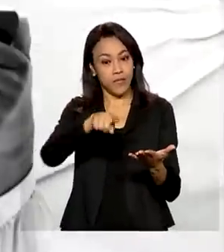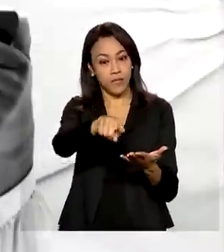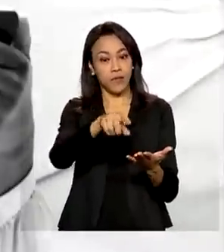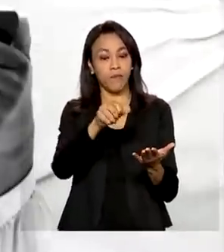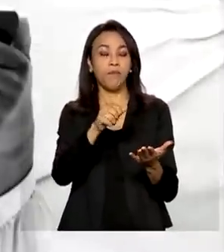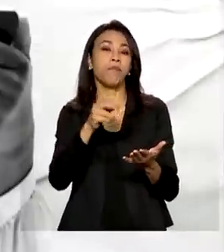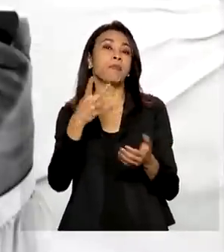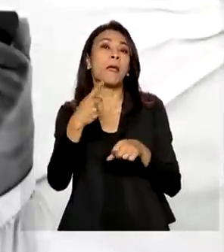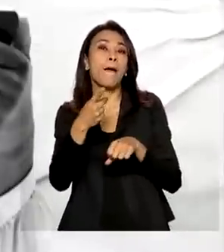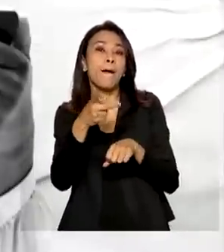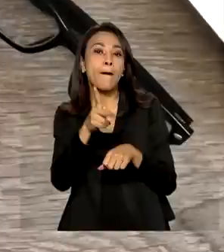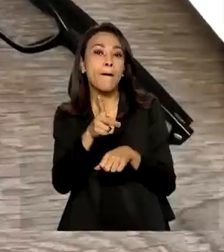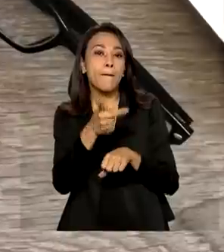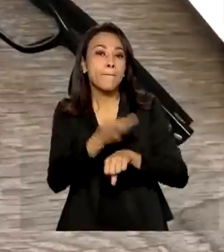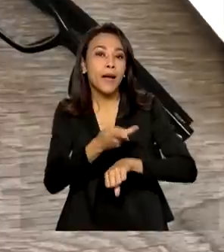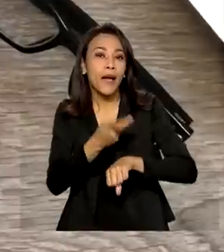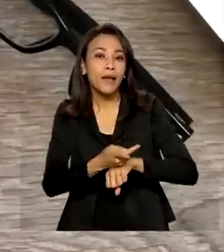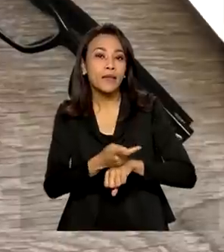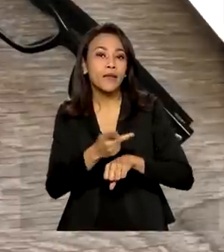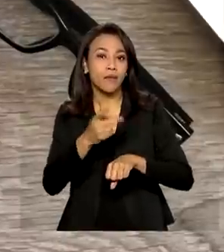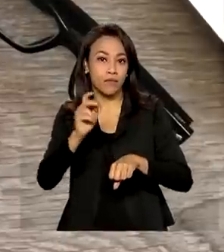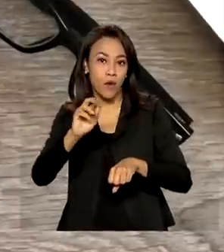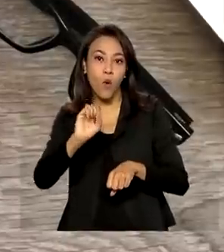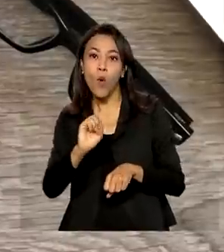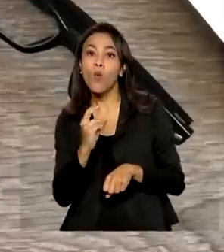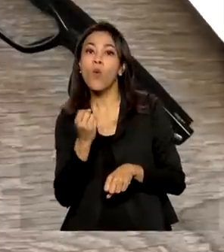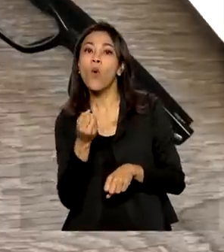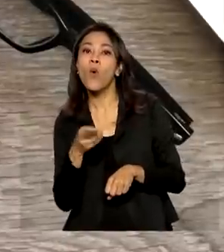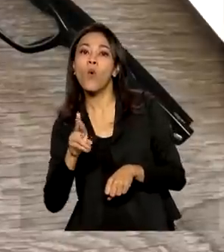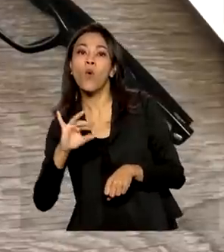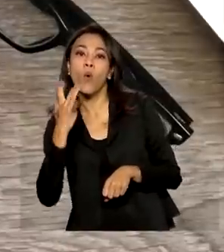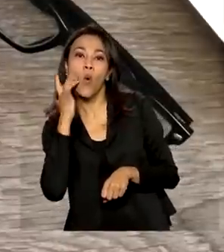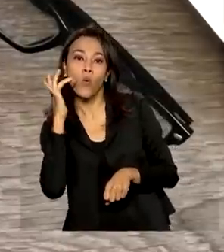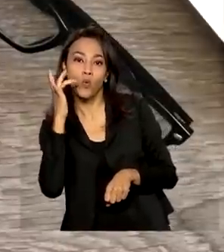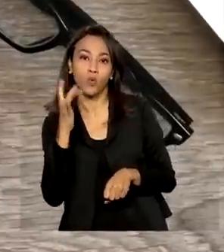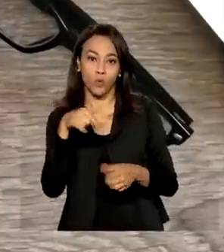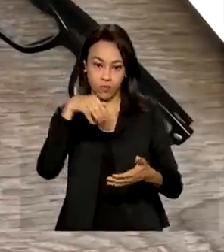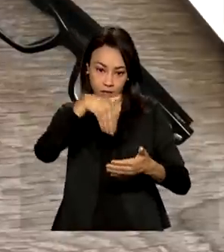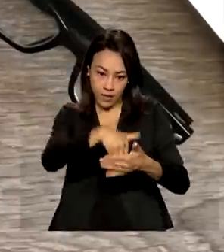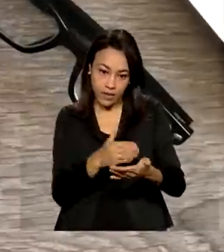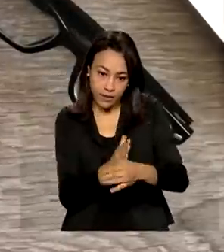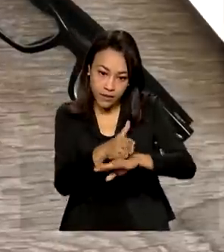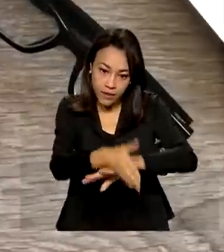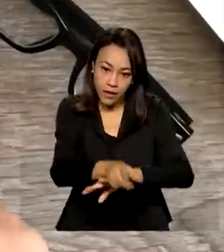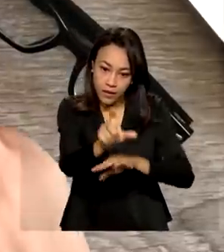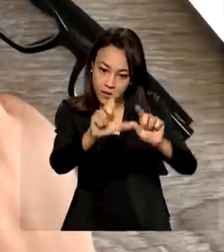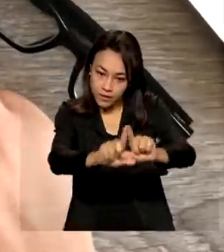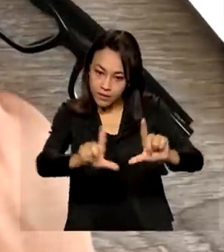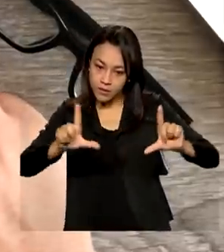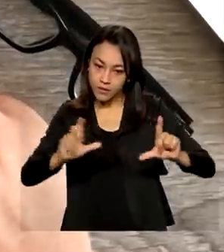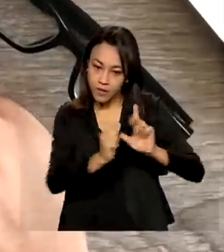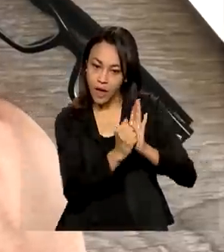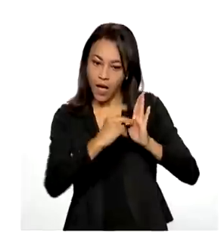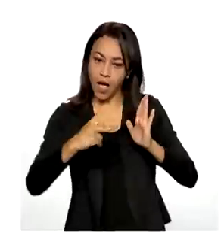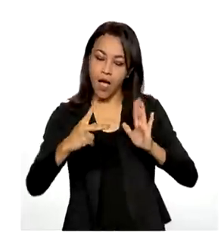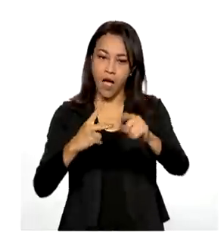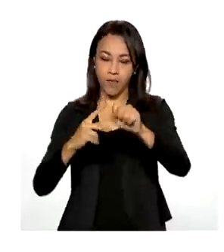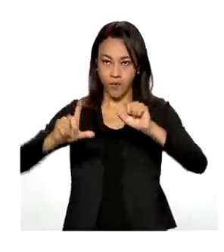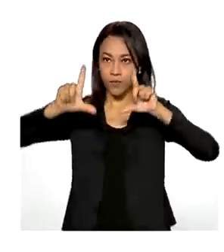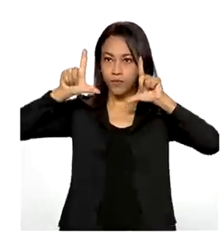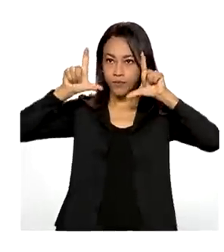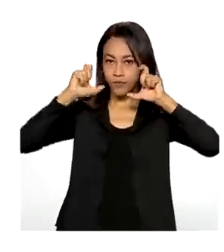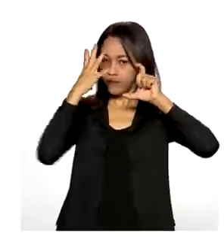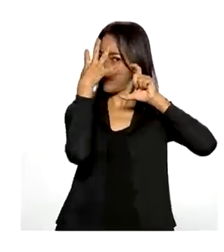ou ouro na plataforma. Para isso, é preciso entrar no aplicativo gov.br por meio de biometria facial